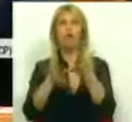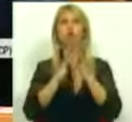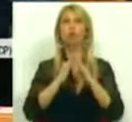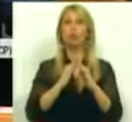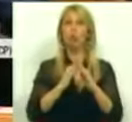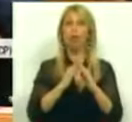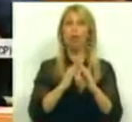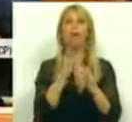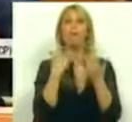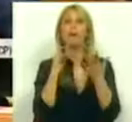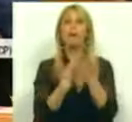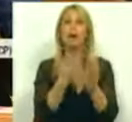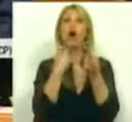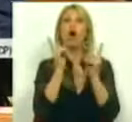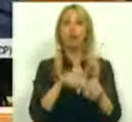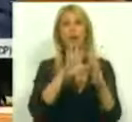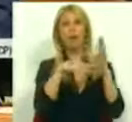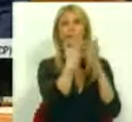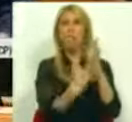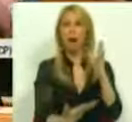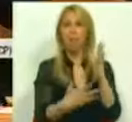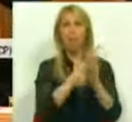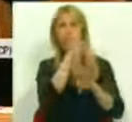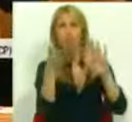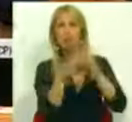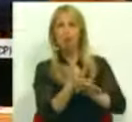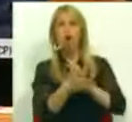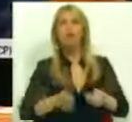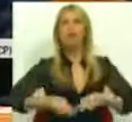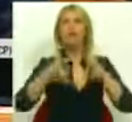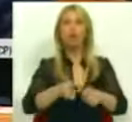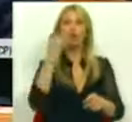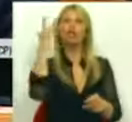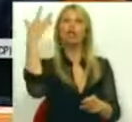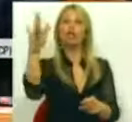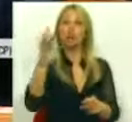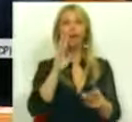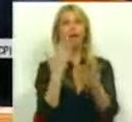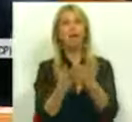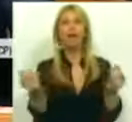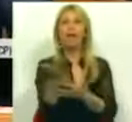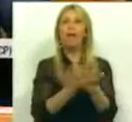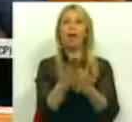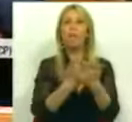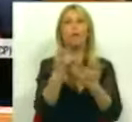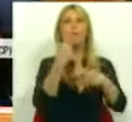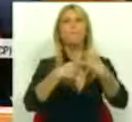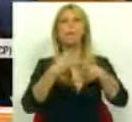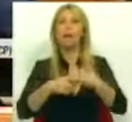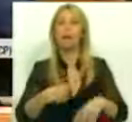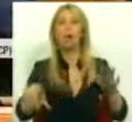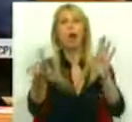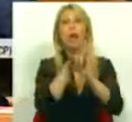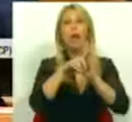para voltar ao mapa dos investidores estrangeiros para recolocar a economia no mercado. A lei da